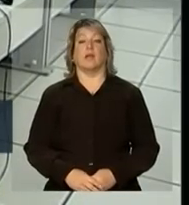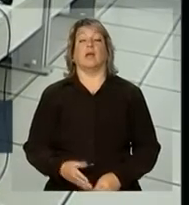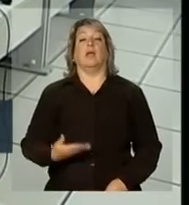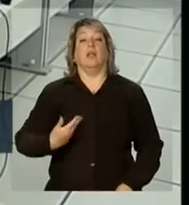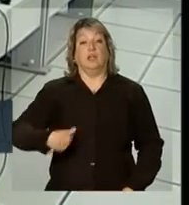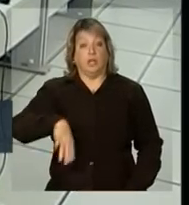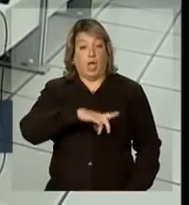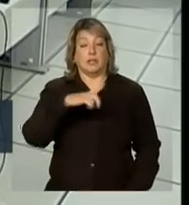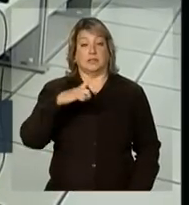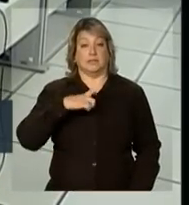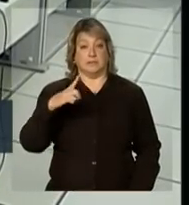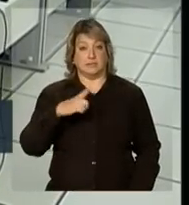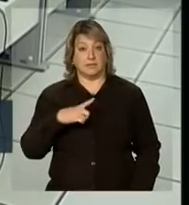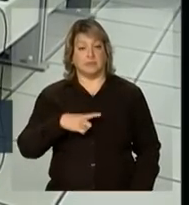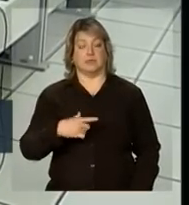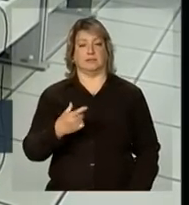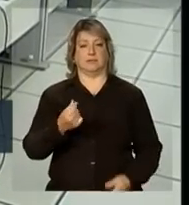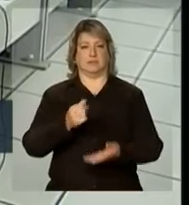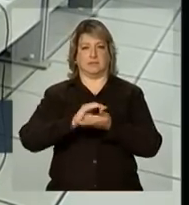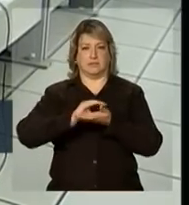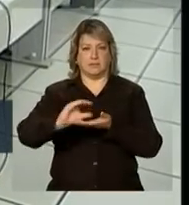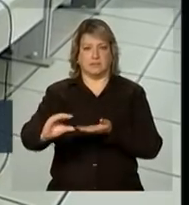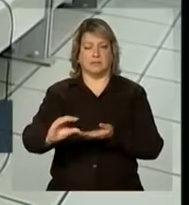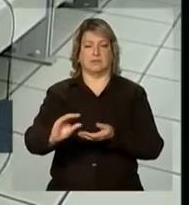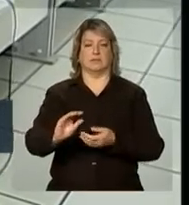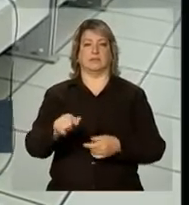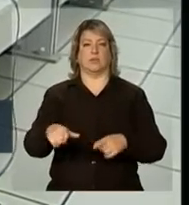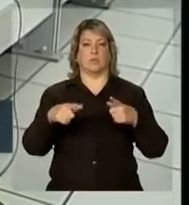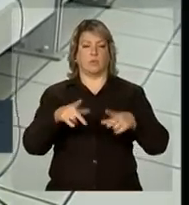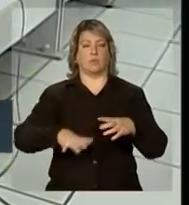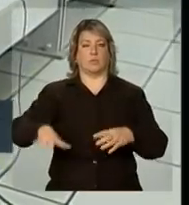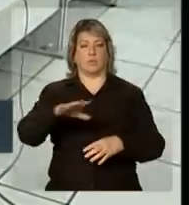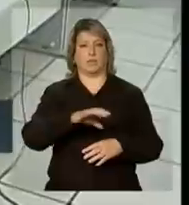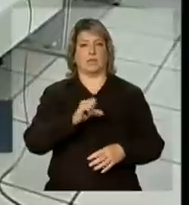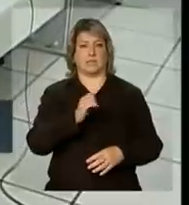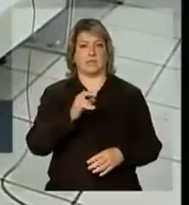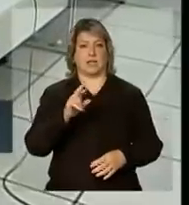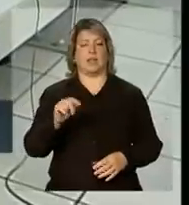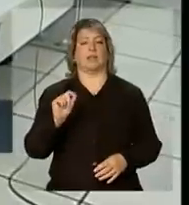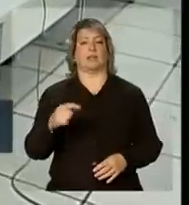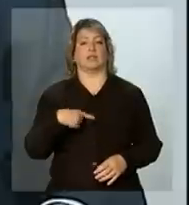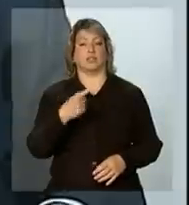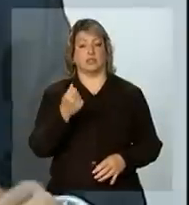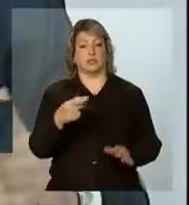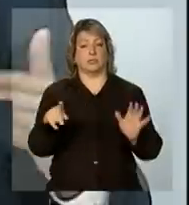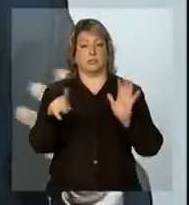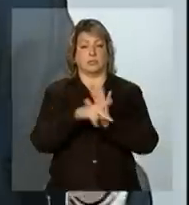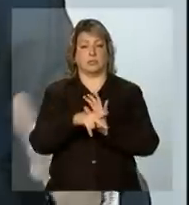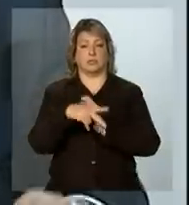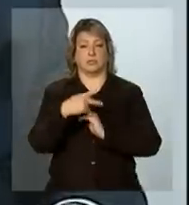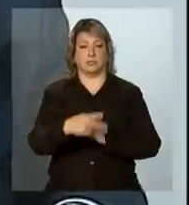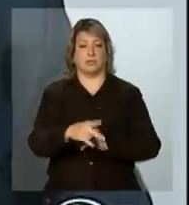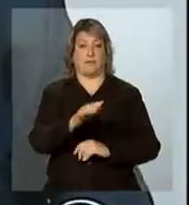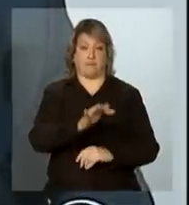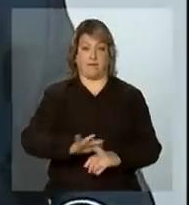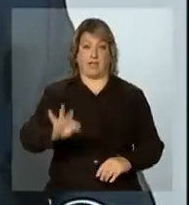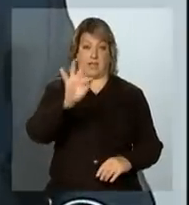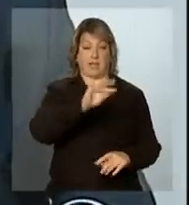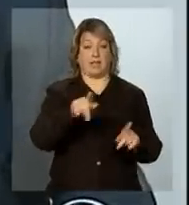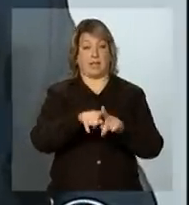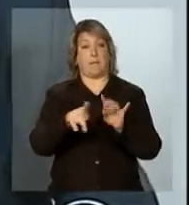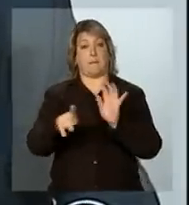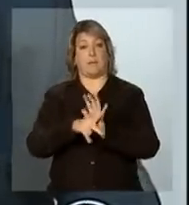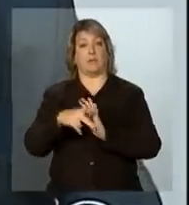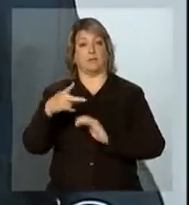investindo na região serrana com recursos federais e recursos próprios, recursos que nós fomos acessar ao